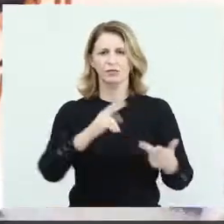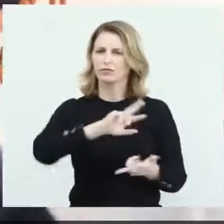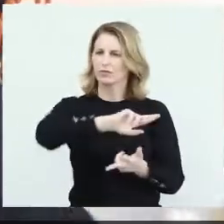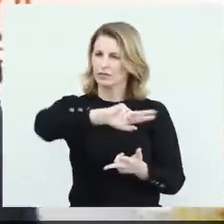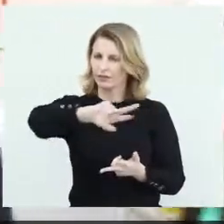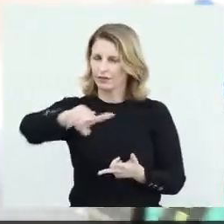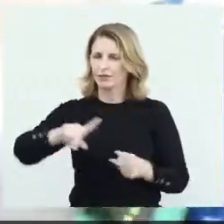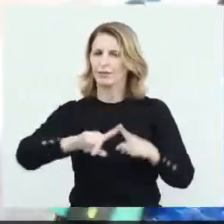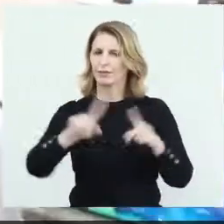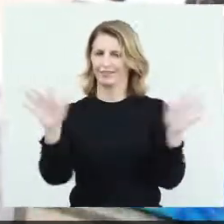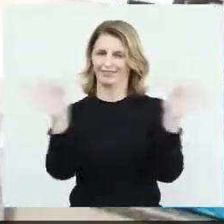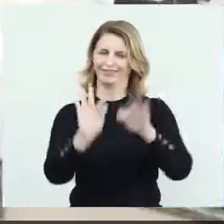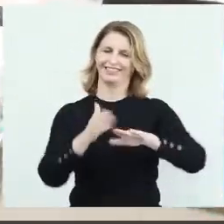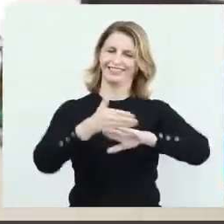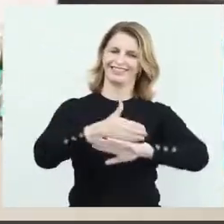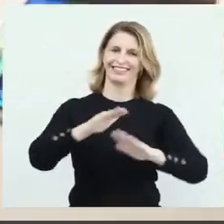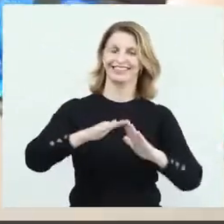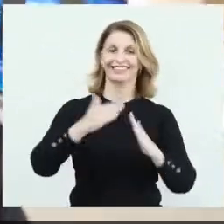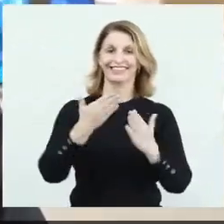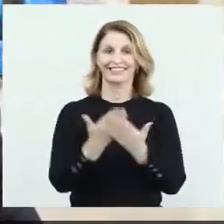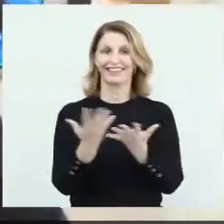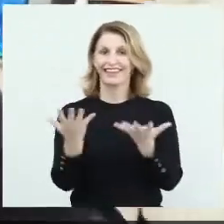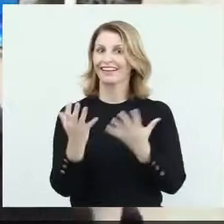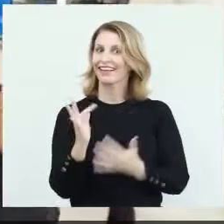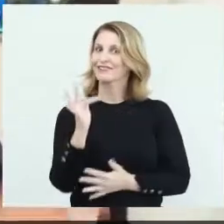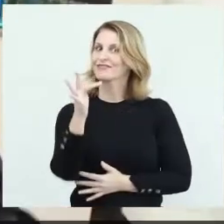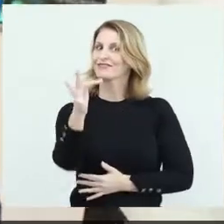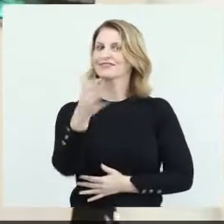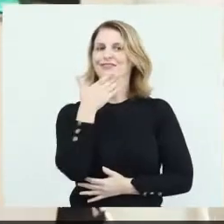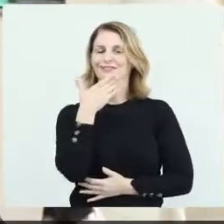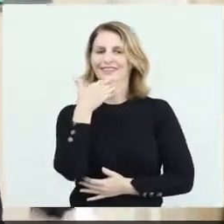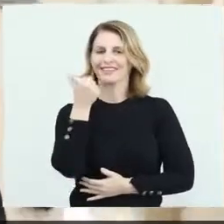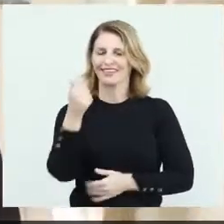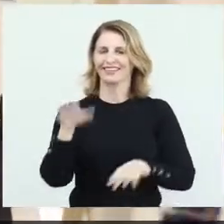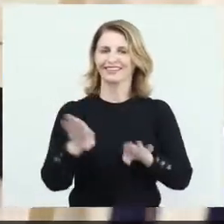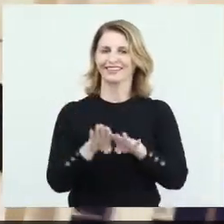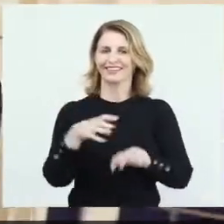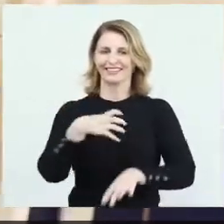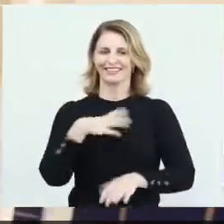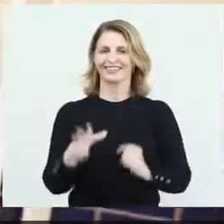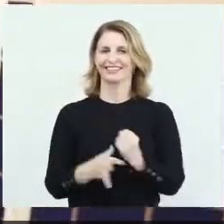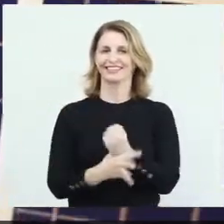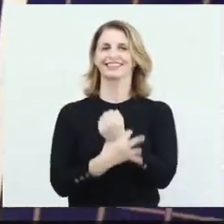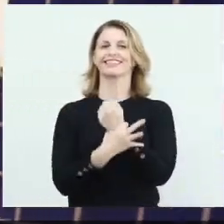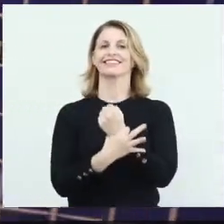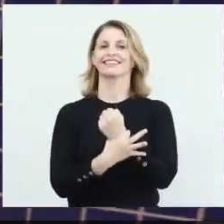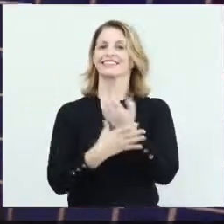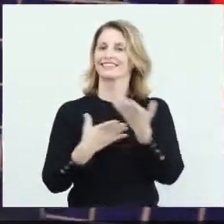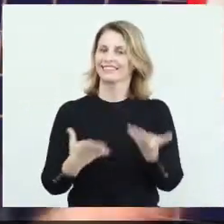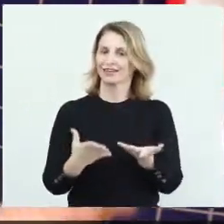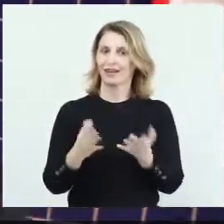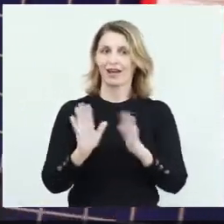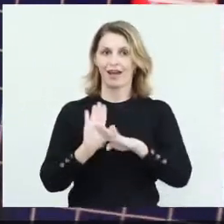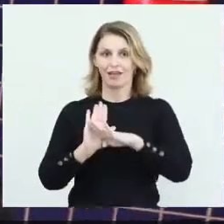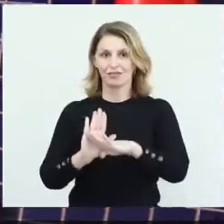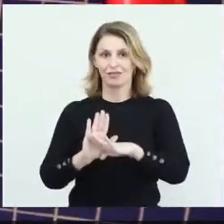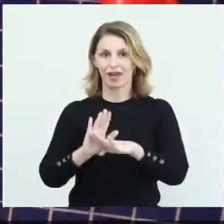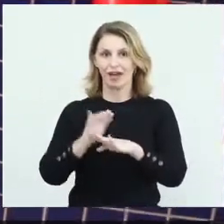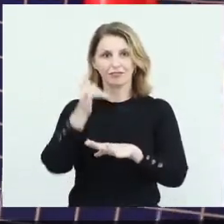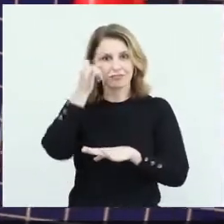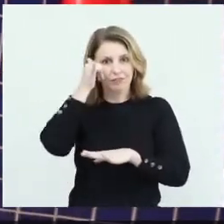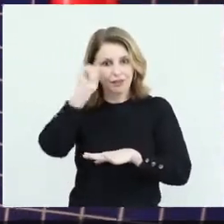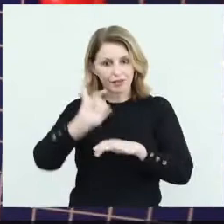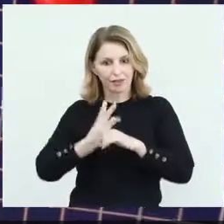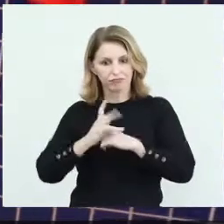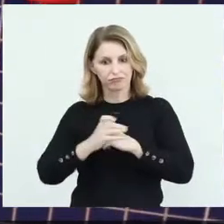Mesmo com algumas coisas diferentes, estou feliz por vir à escola, porque quero garantir o meu futuro e porque me sinto segura. É isso aí pessoal,